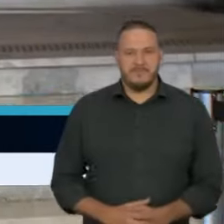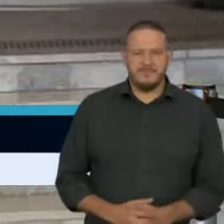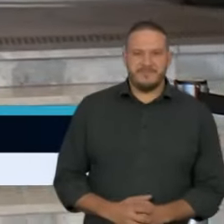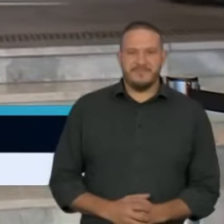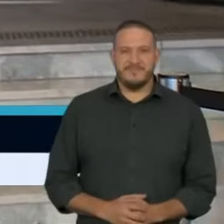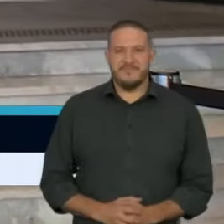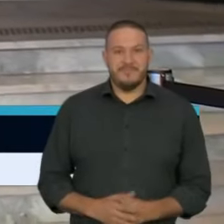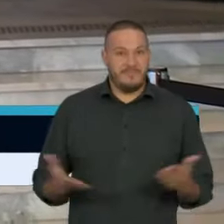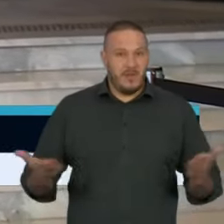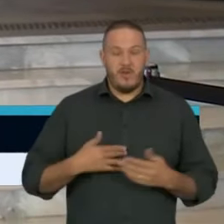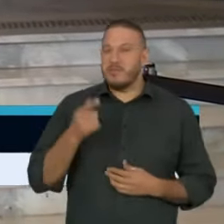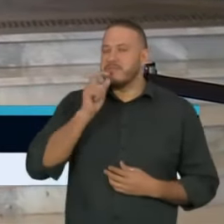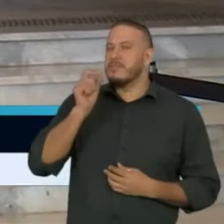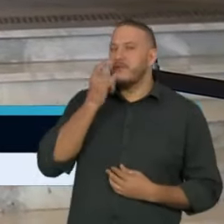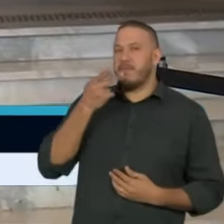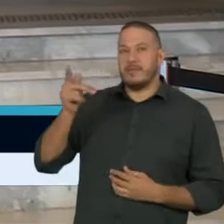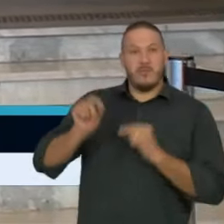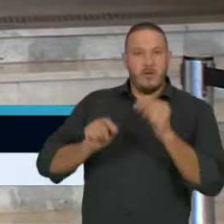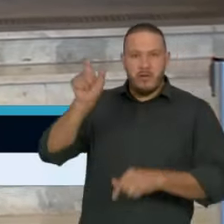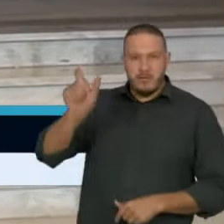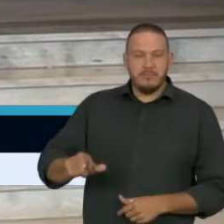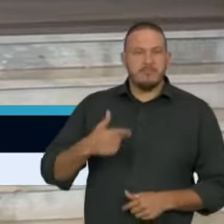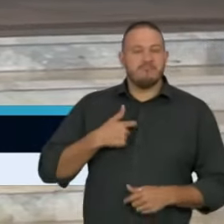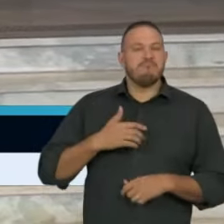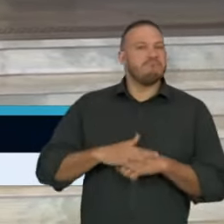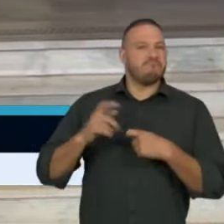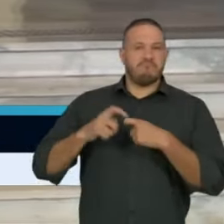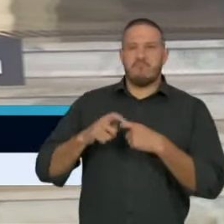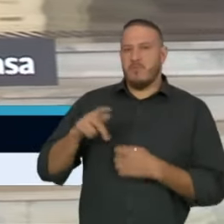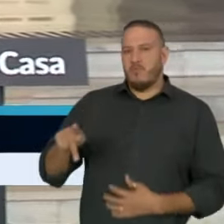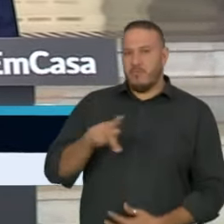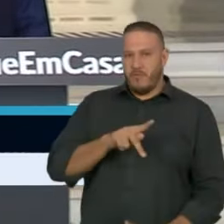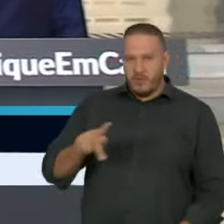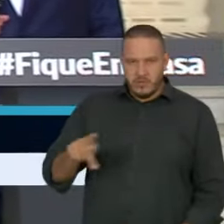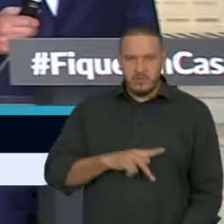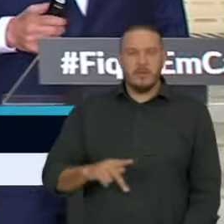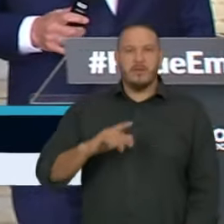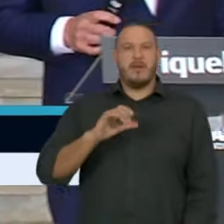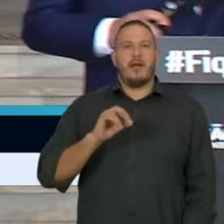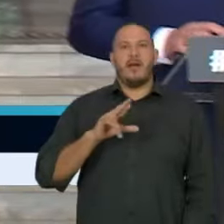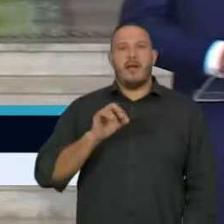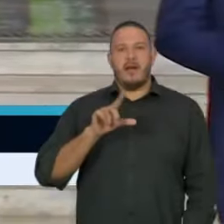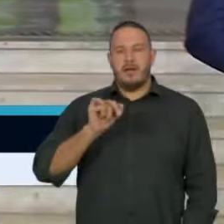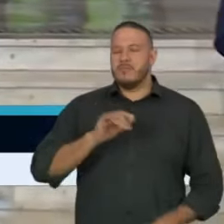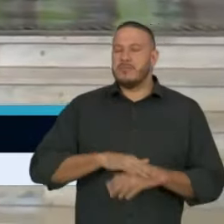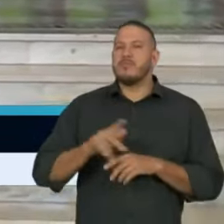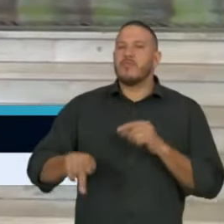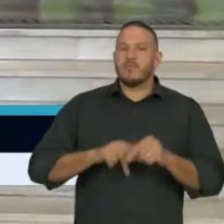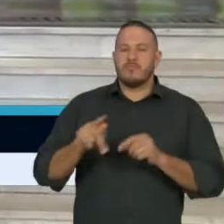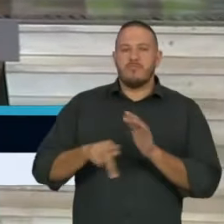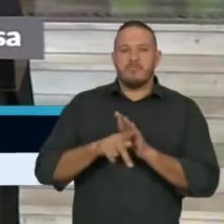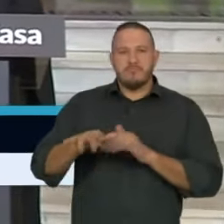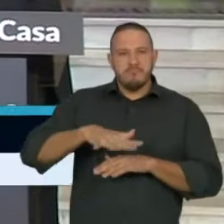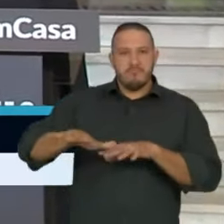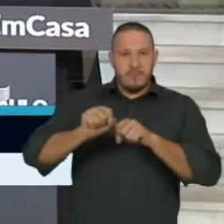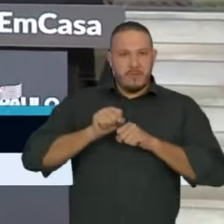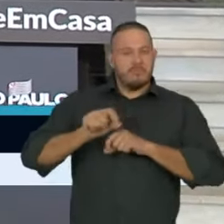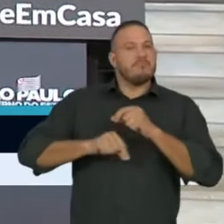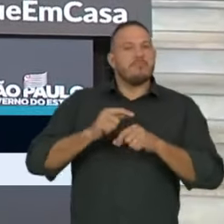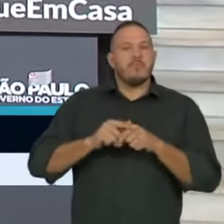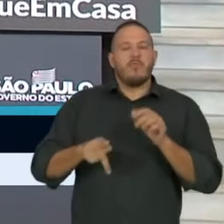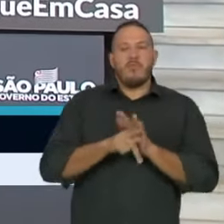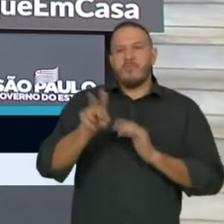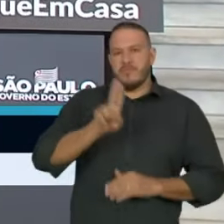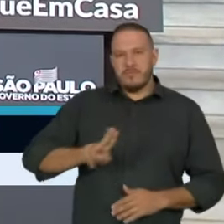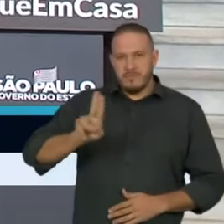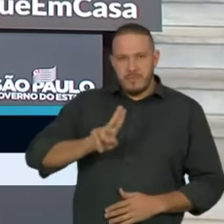A palavra que vocês ouviram agora foi o professor doutor Carlos Fortaleza, professor de infectologia da Universidade Estadual